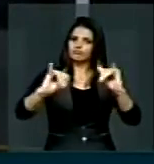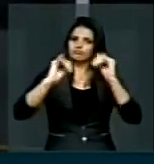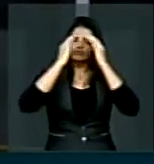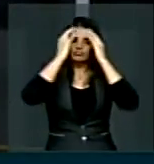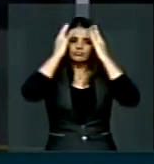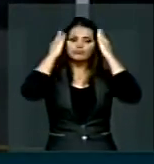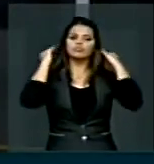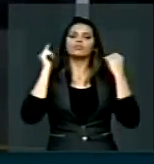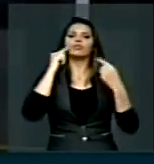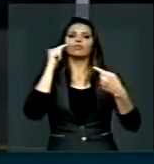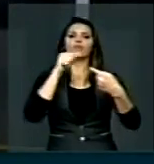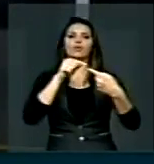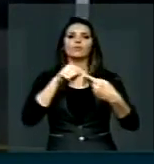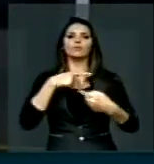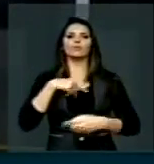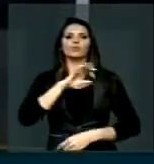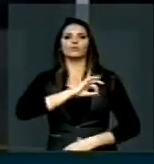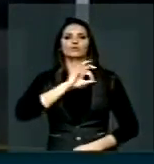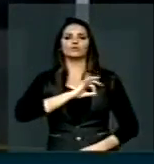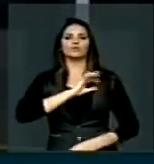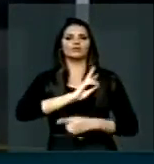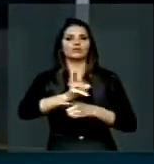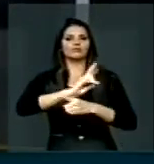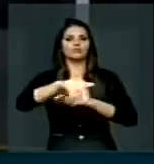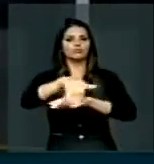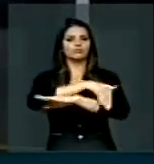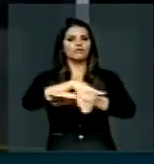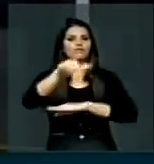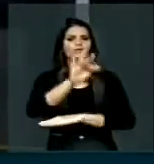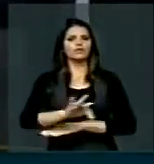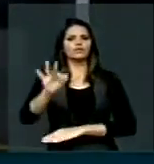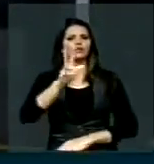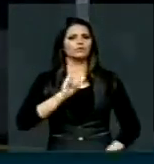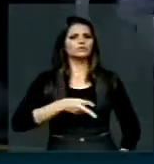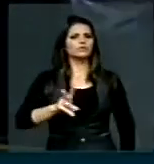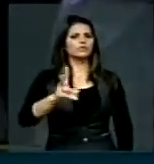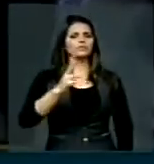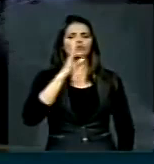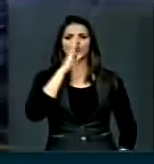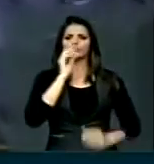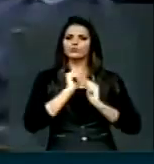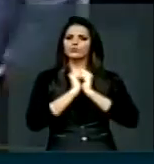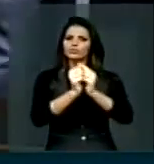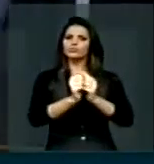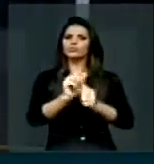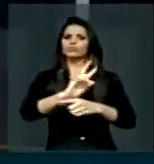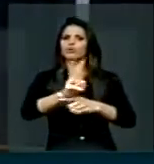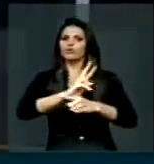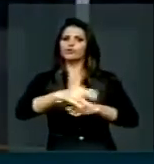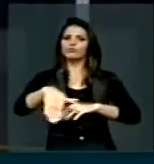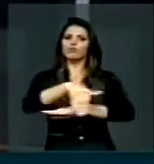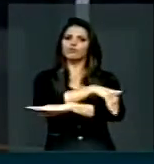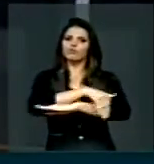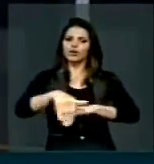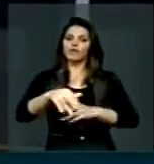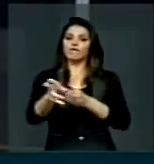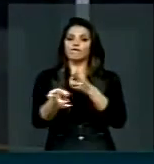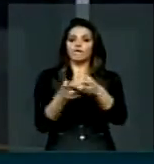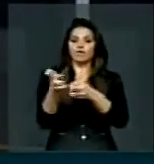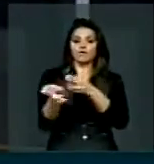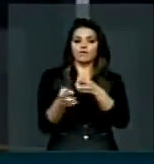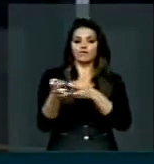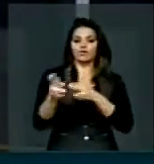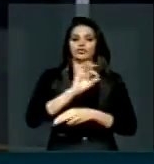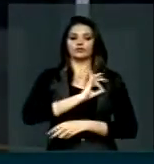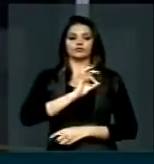eu sou ligado à Polícia Rodoviária Federal desde cedo, acompanho a Polícia Rodoviária, ferroviária também,